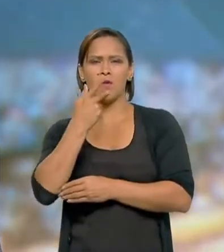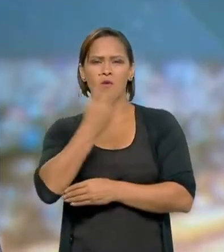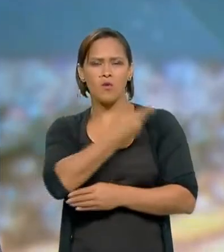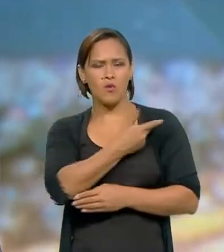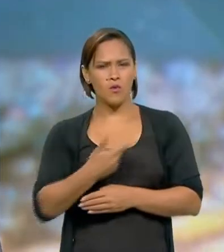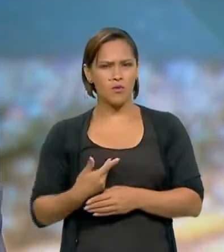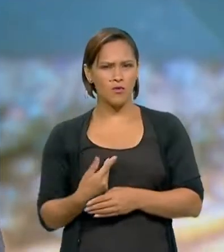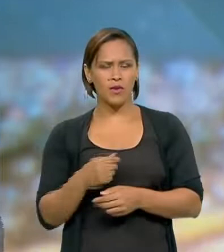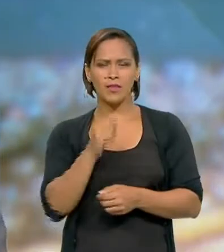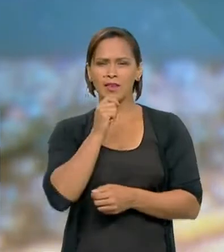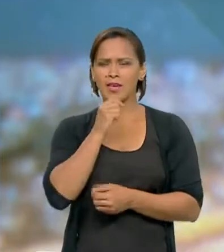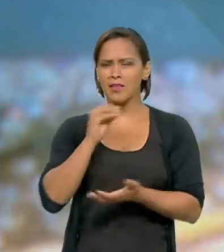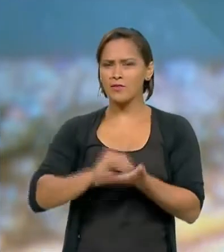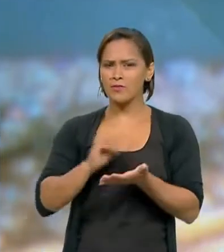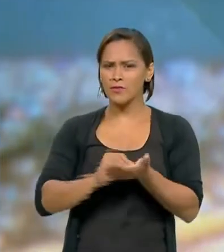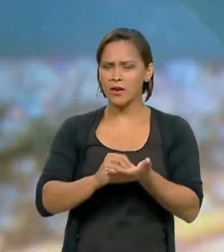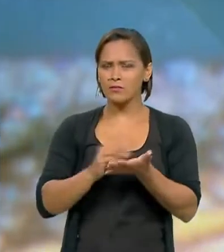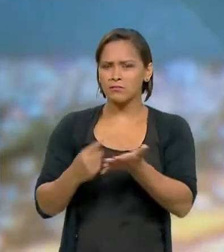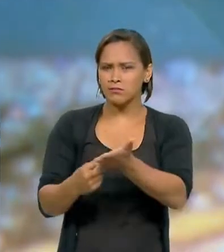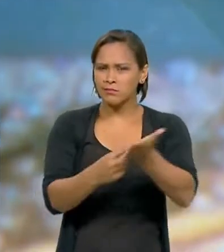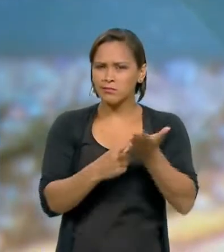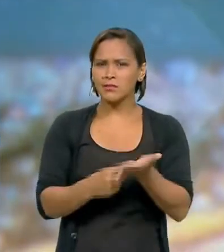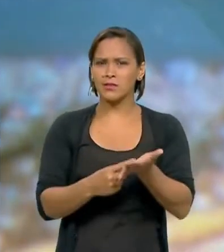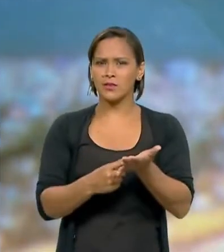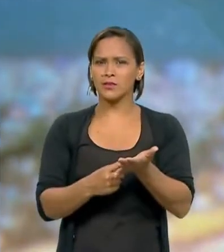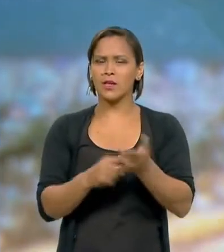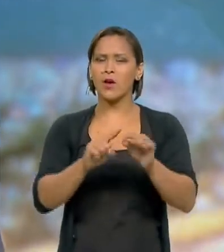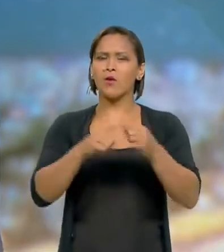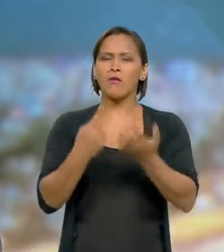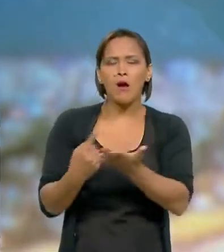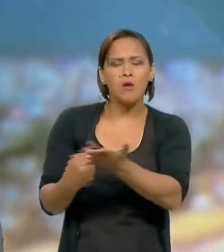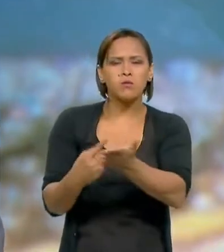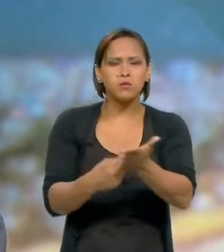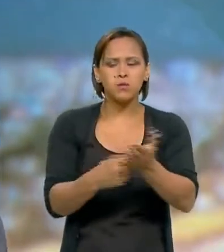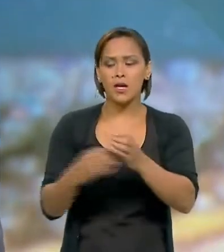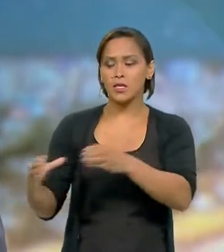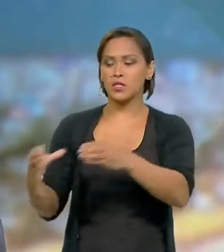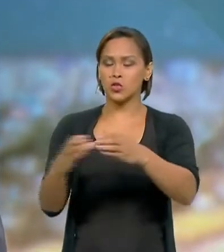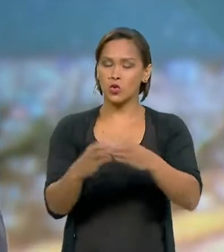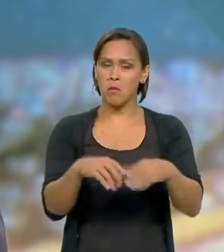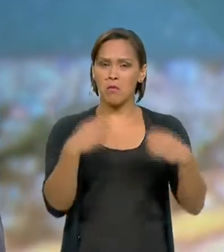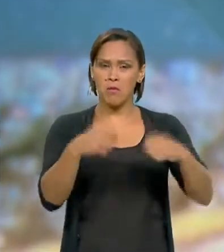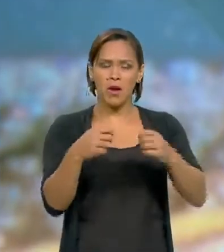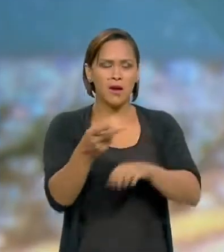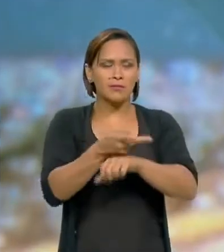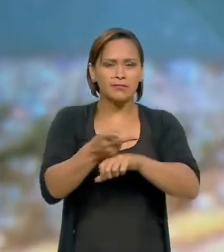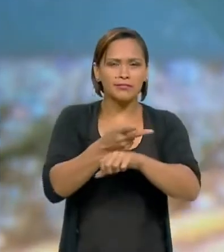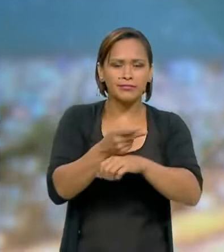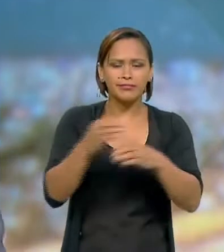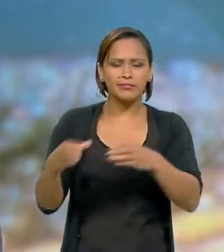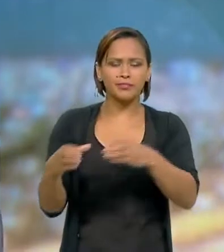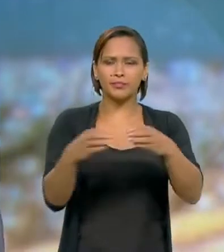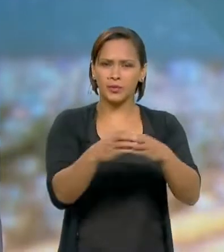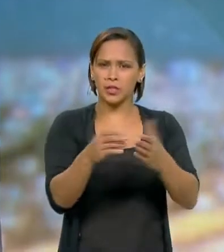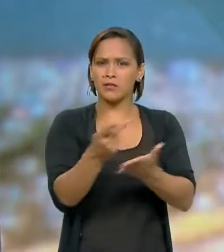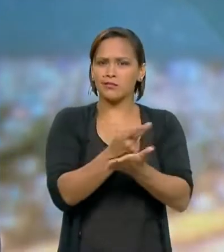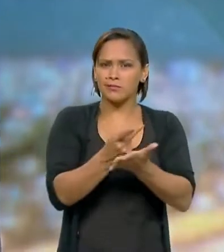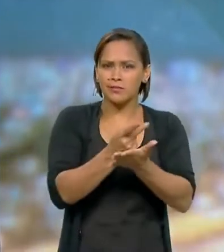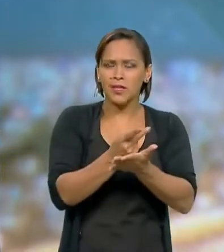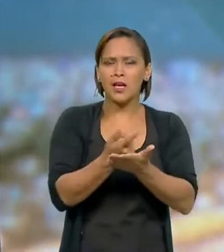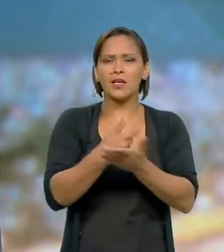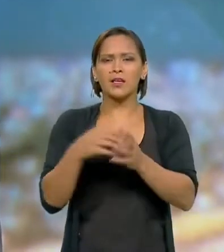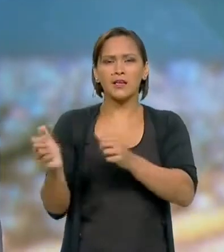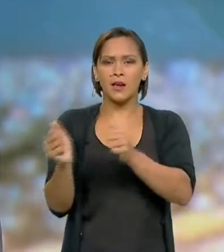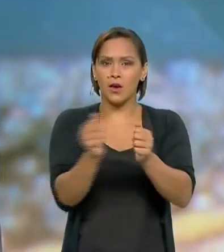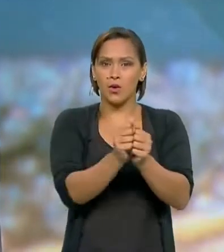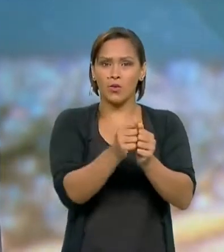com o centrão, ou o centrão que é insaciável demais na busca por espaços, esse centrão que hoje agrupa